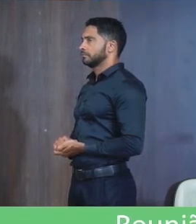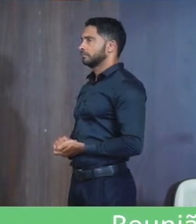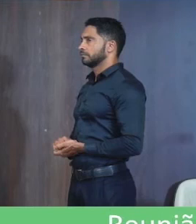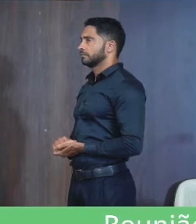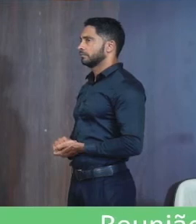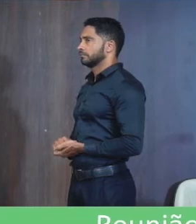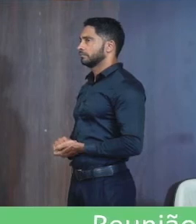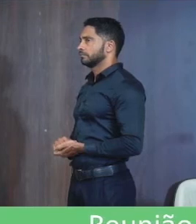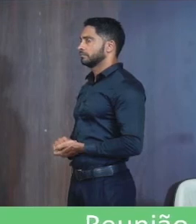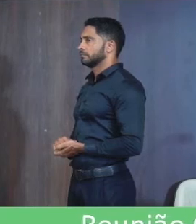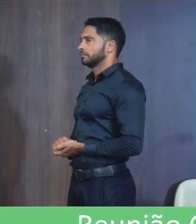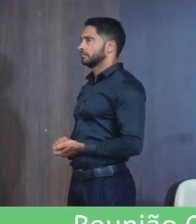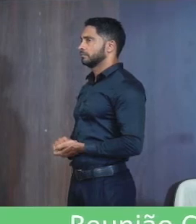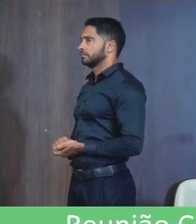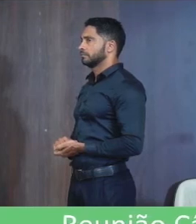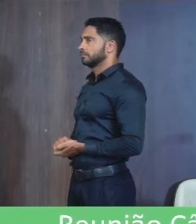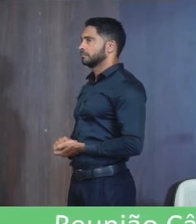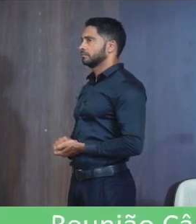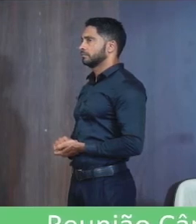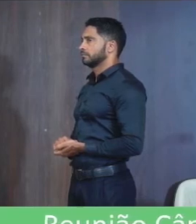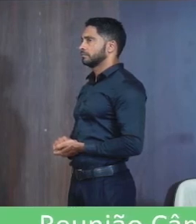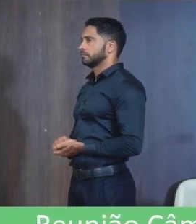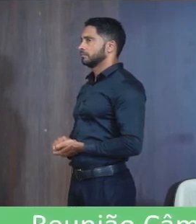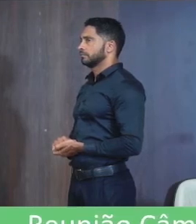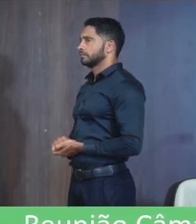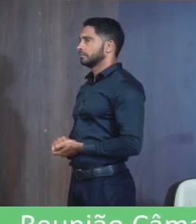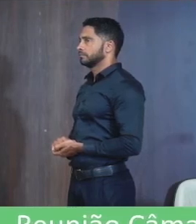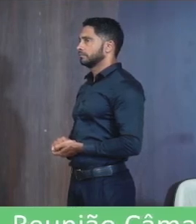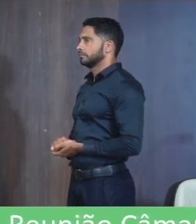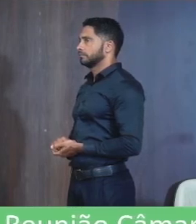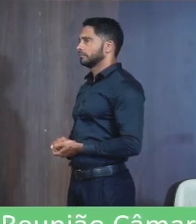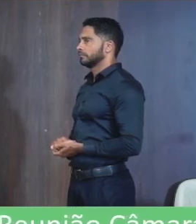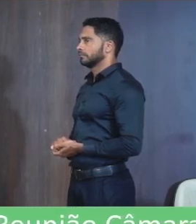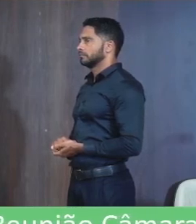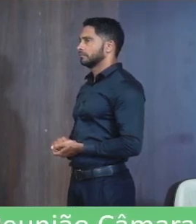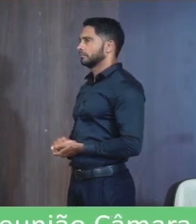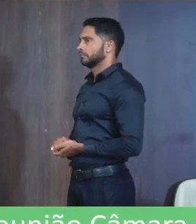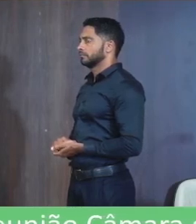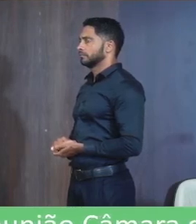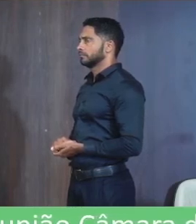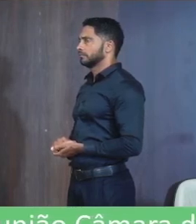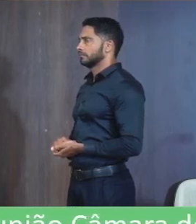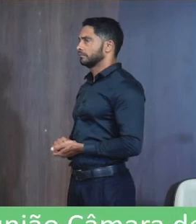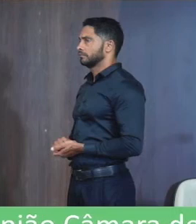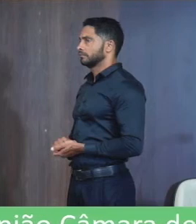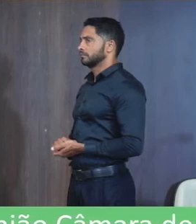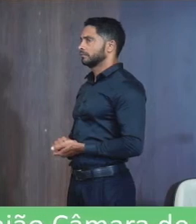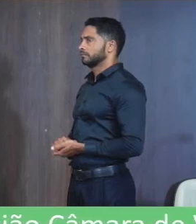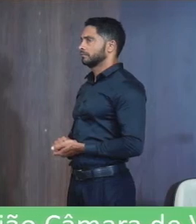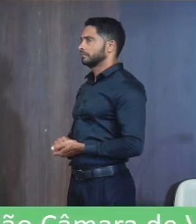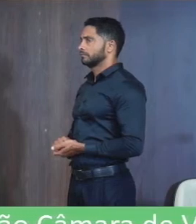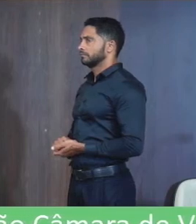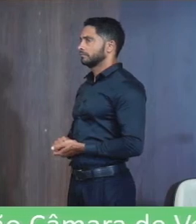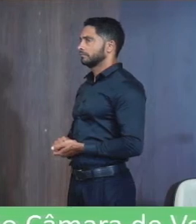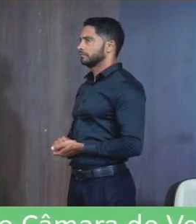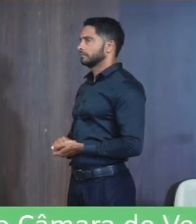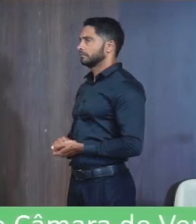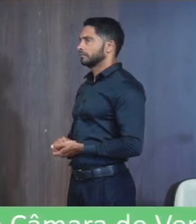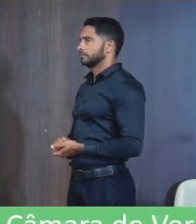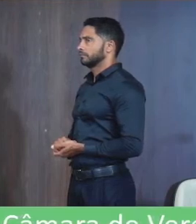luar O majestoso Corunto Cubano És modesto E destemido